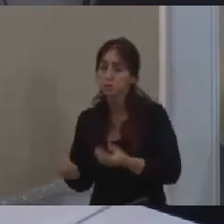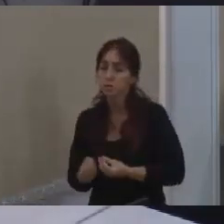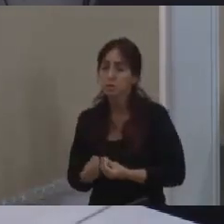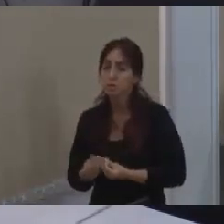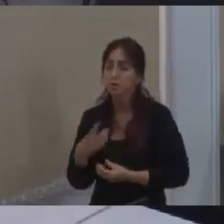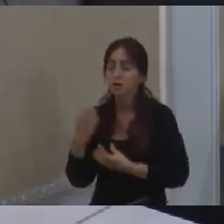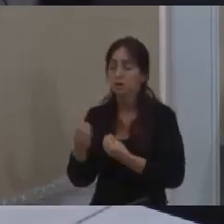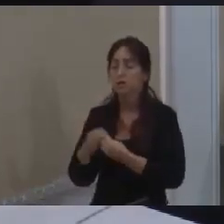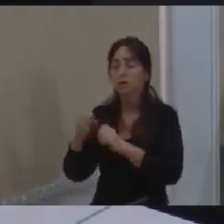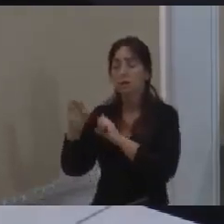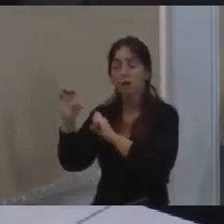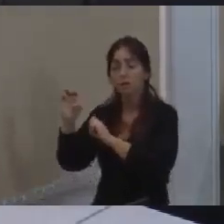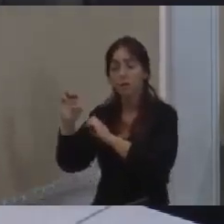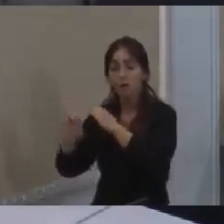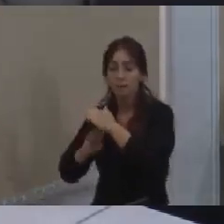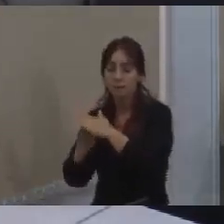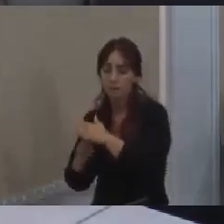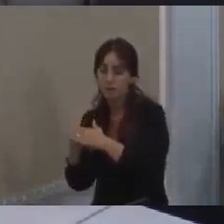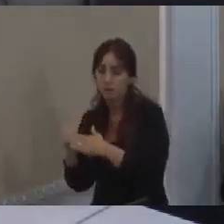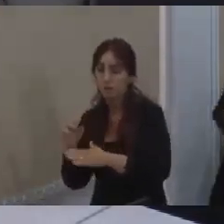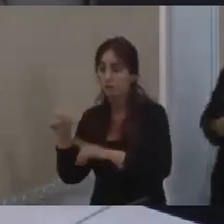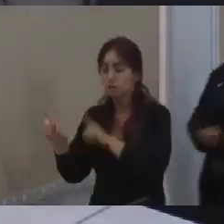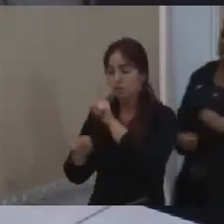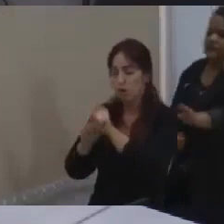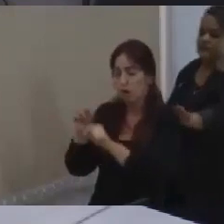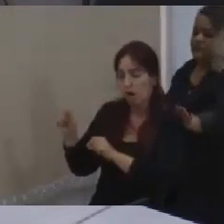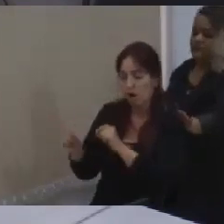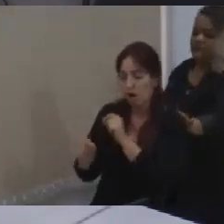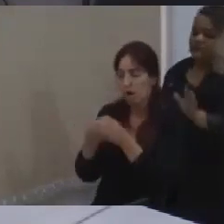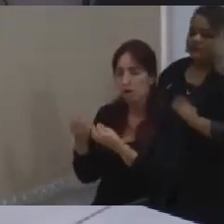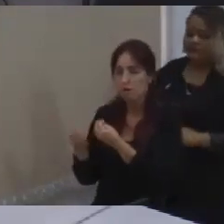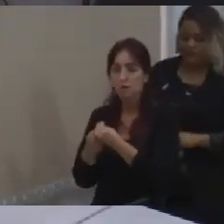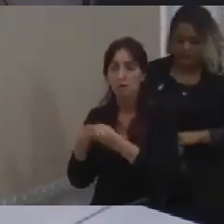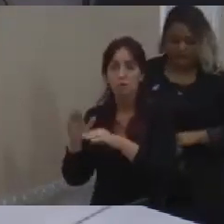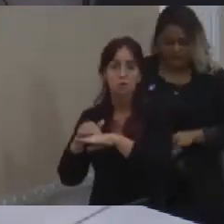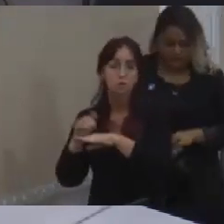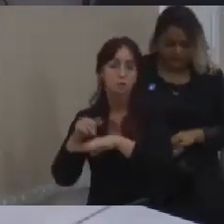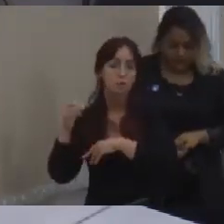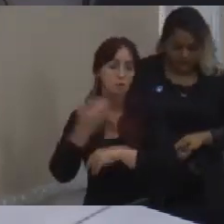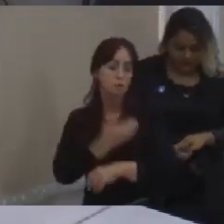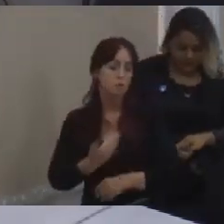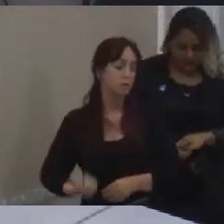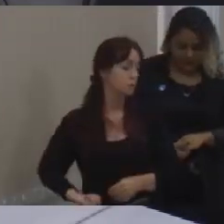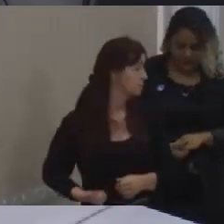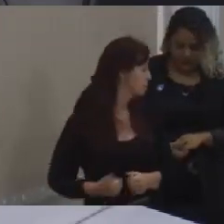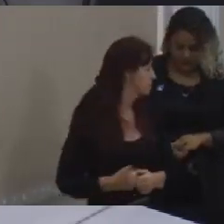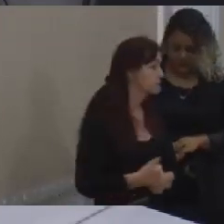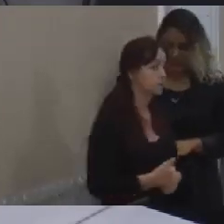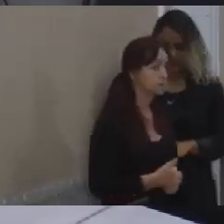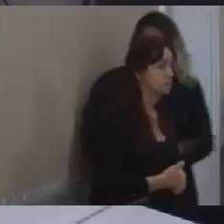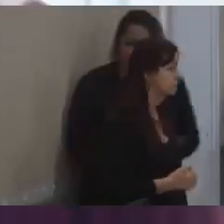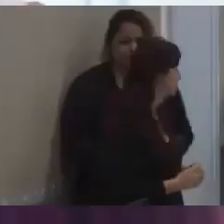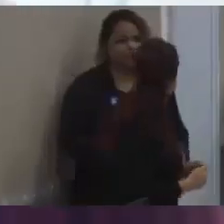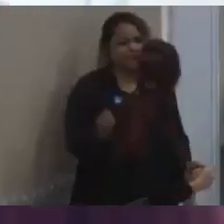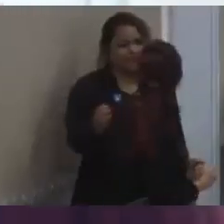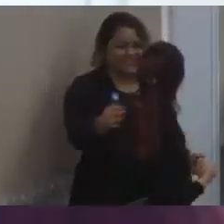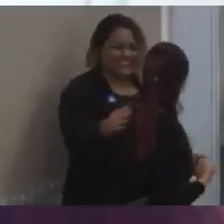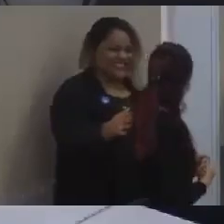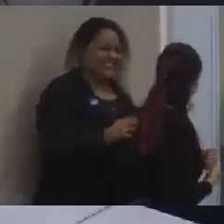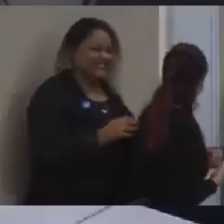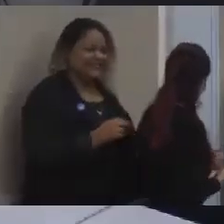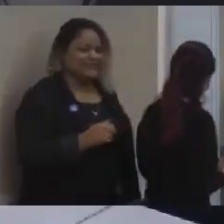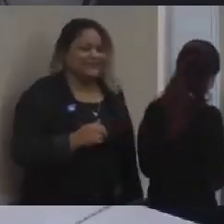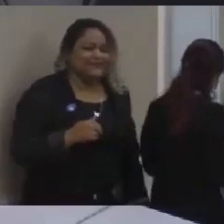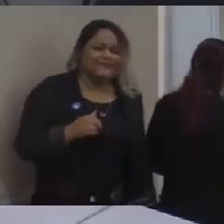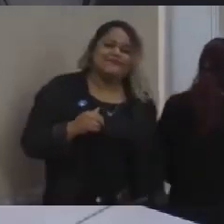empreendedores que vão ser selecionados através de um chamamento público. Ok. Então, a minha pergunta agora, para